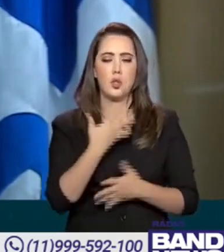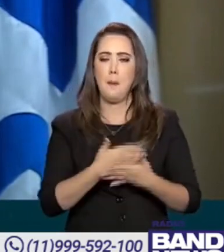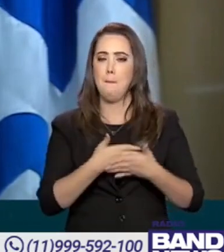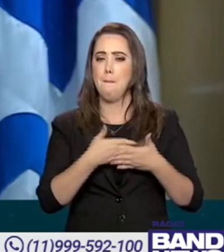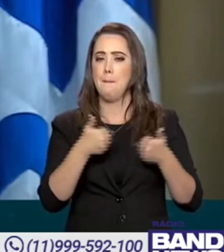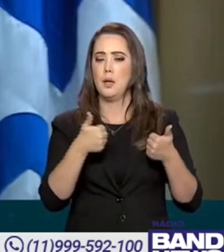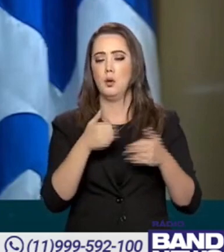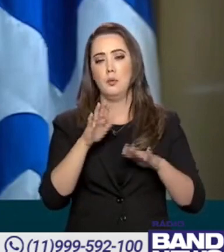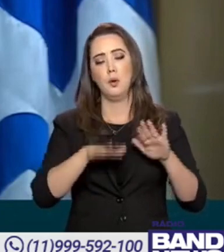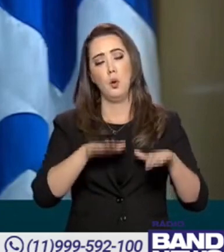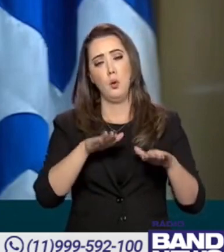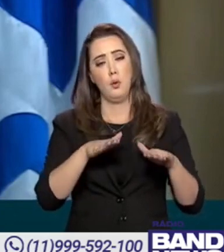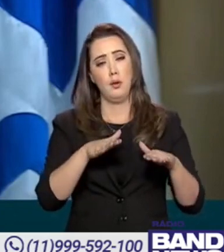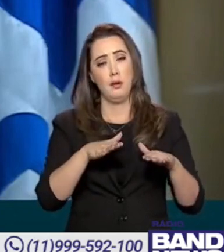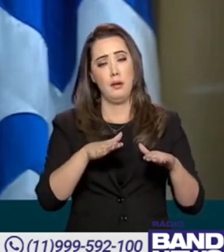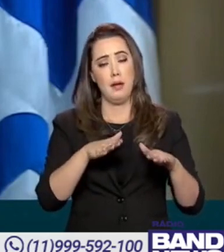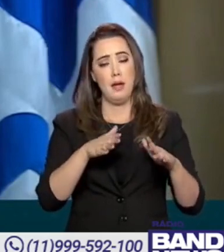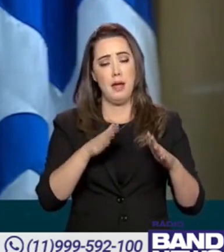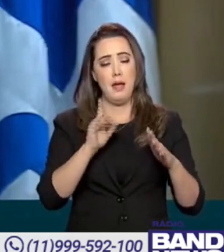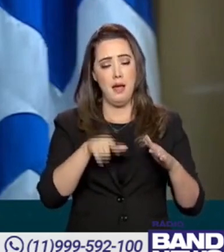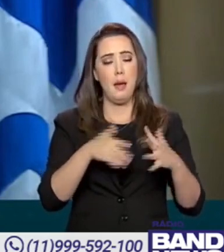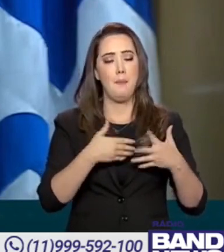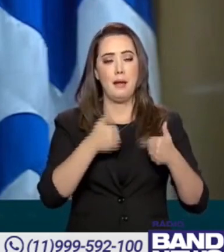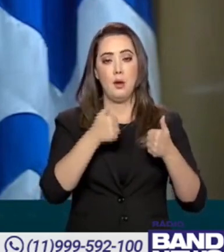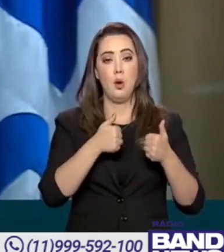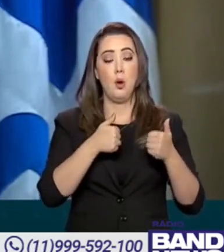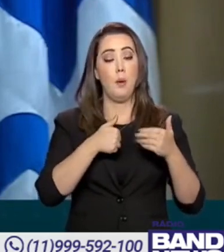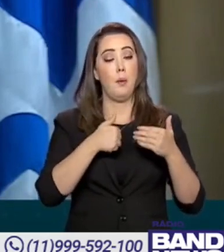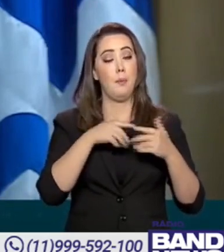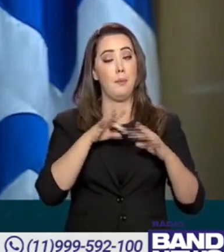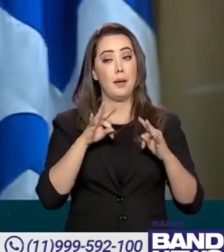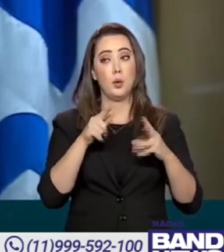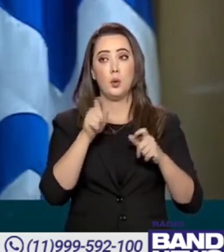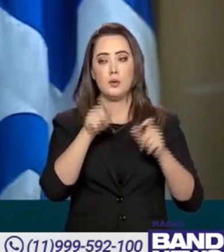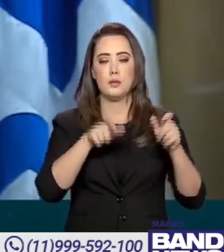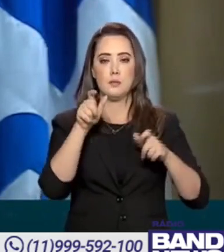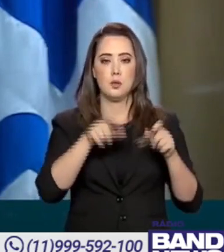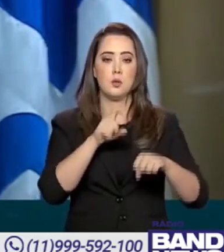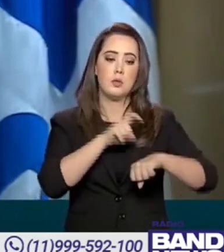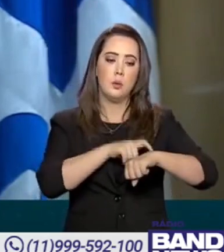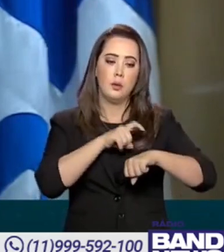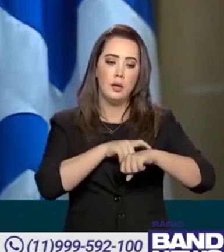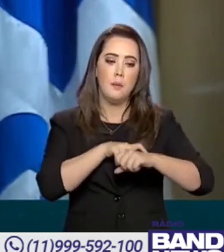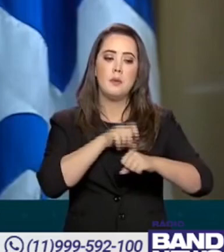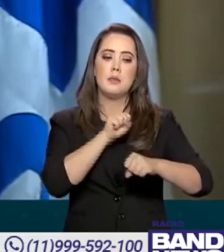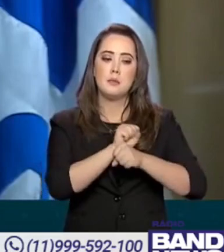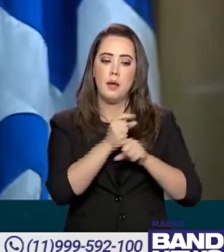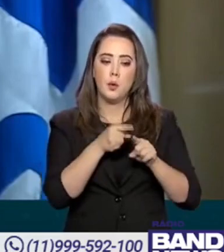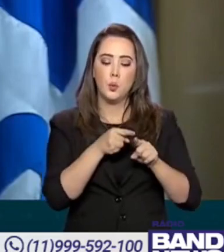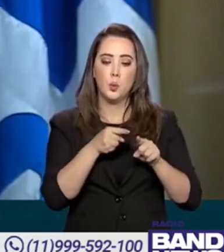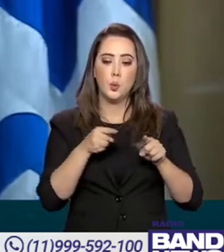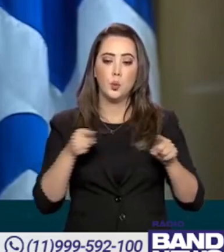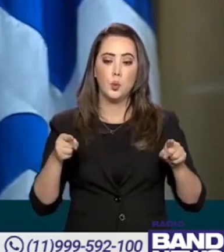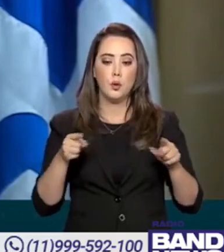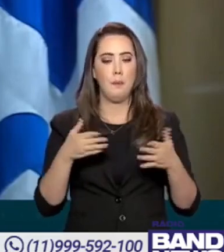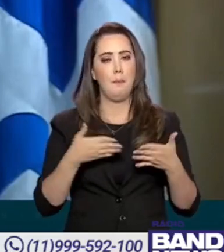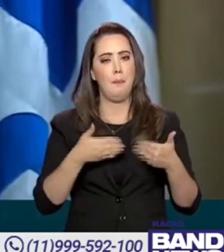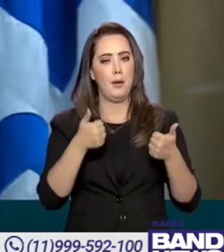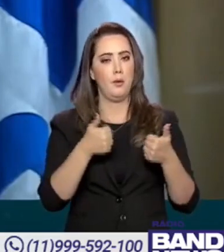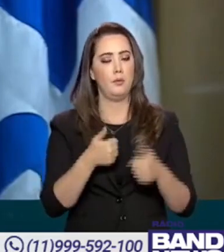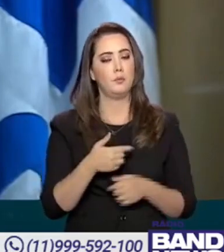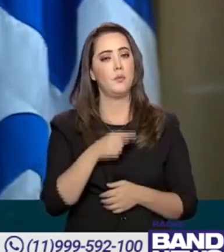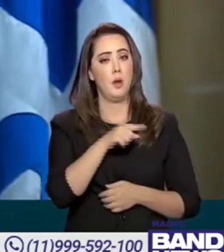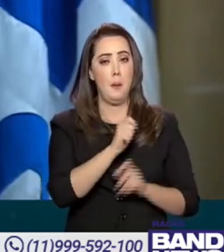para qualquer indivíduo que esse intervalo, ele se amplie. Que não seja de 21 dias, que seja de oito semanas.